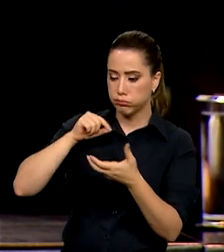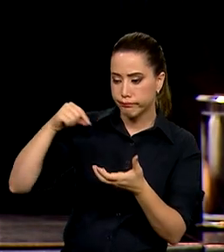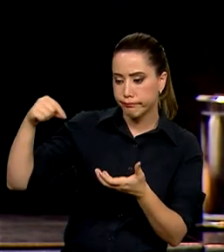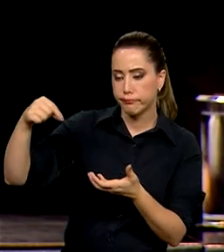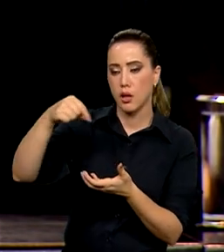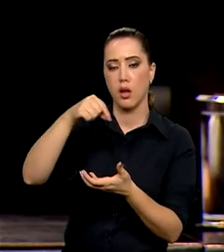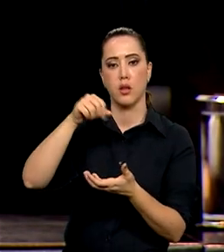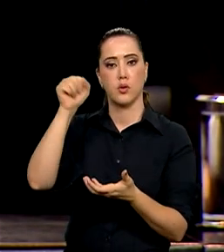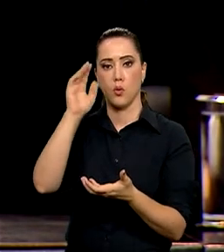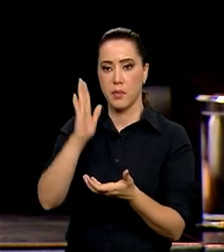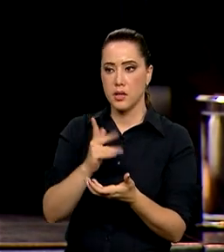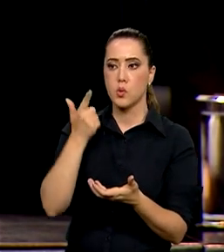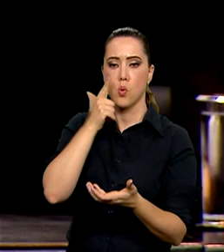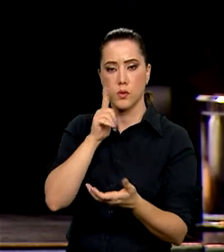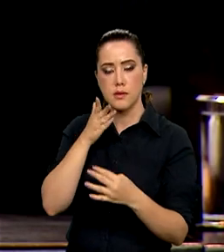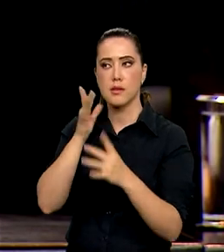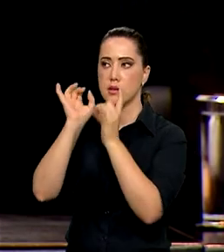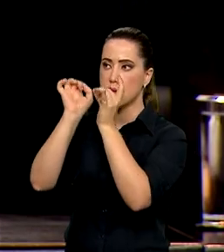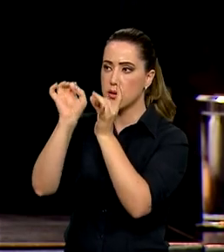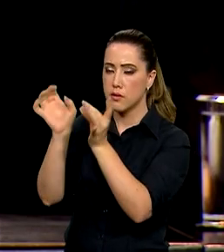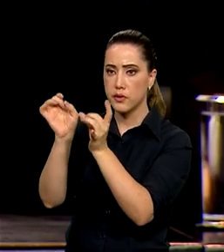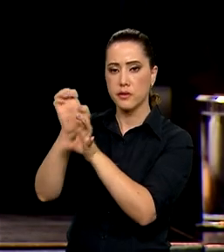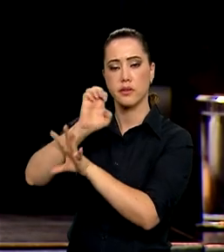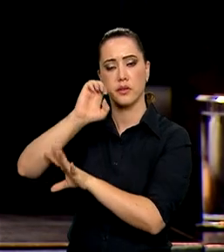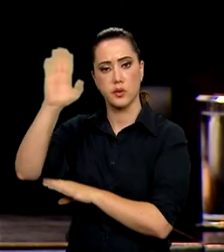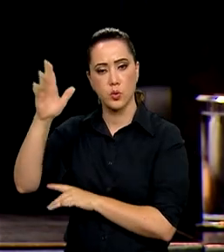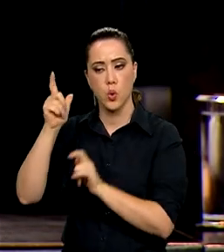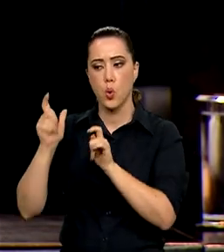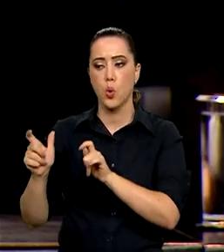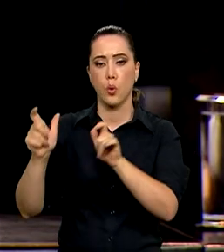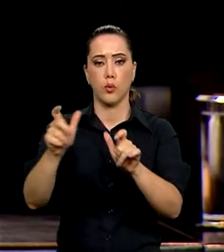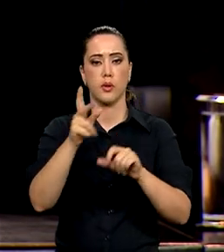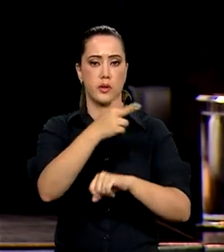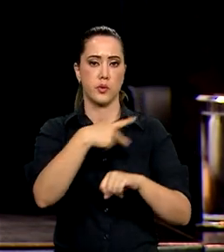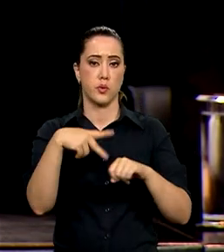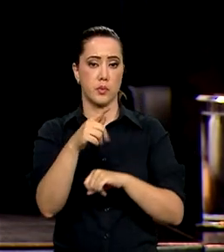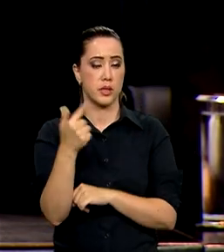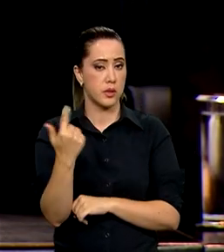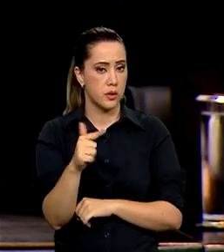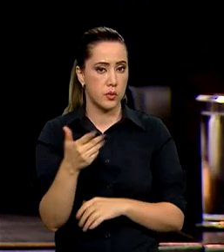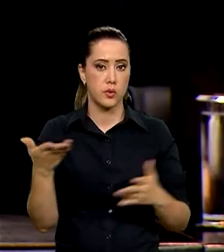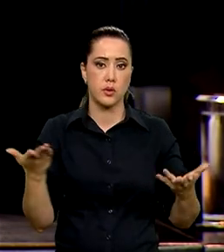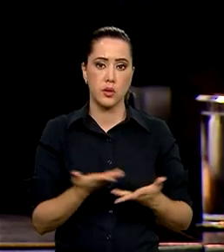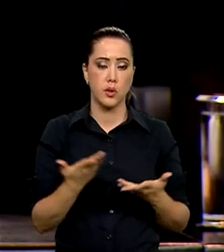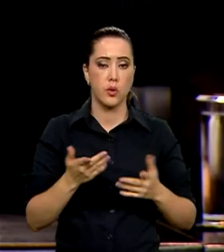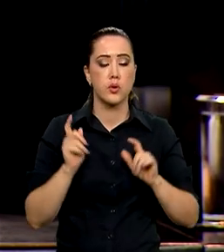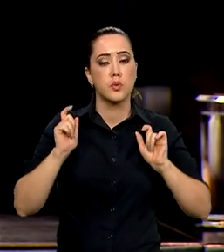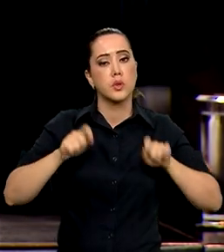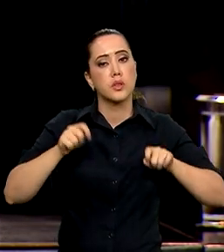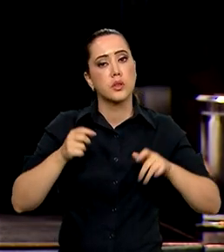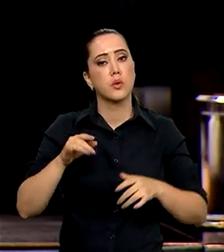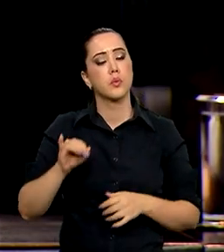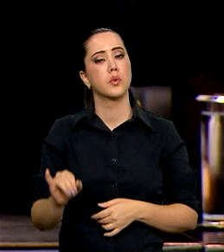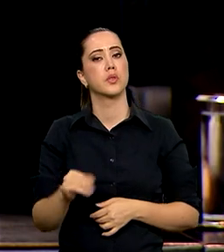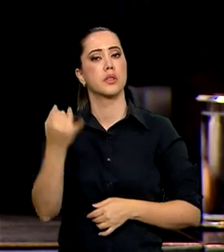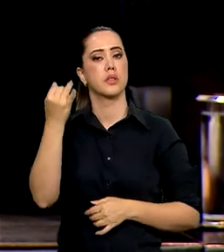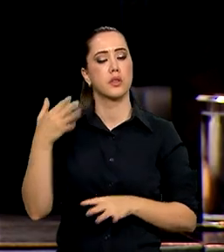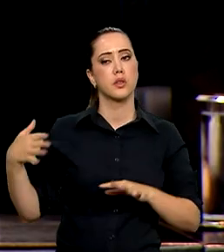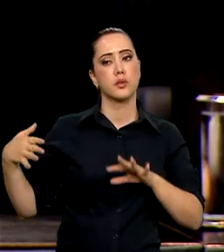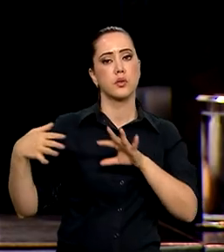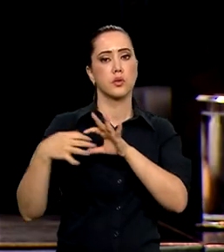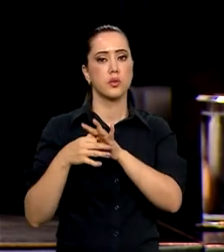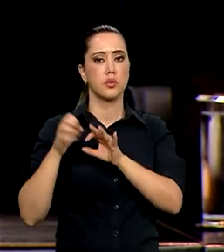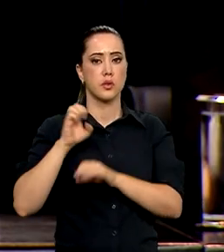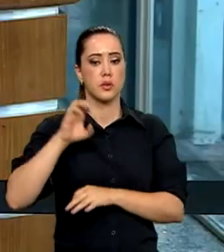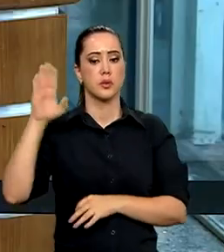atinjam o Brasil adentro, regiões do país que ainda não se beneficiam como poderiam das oportunidades associadas ao